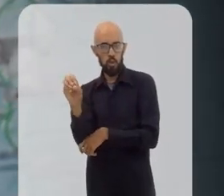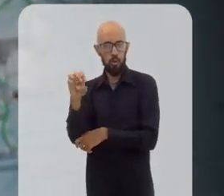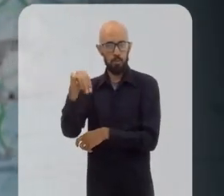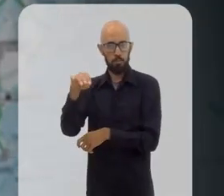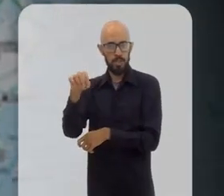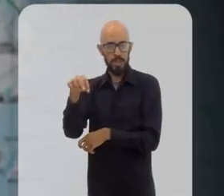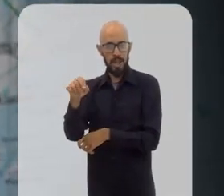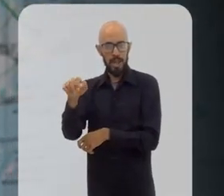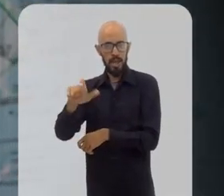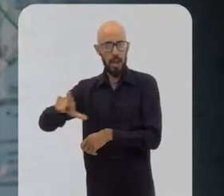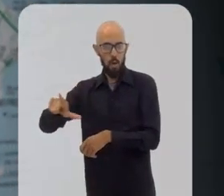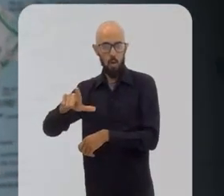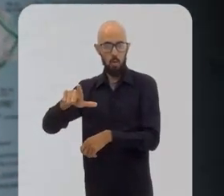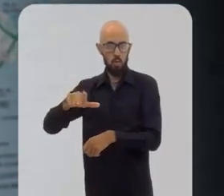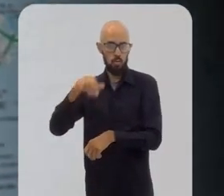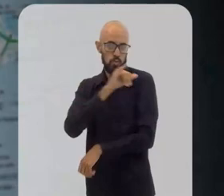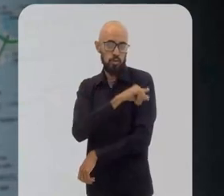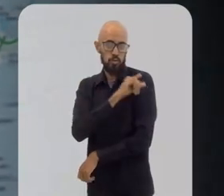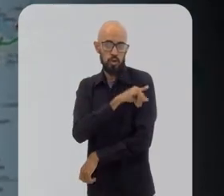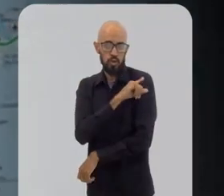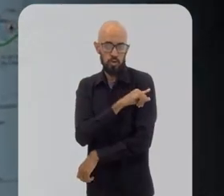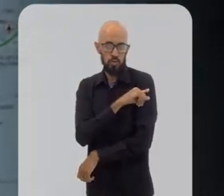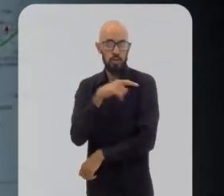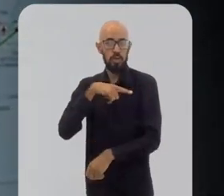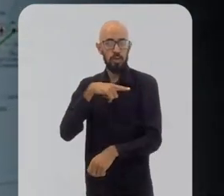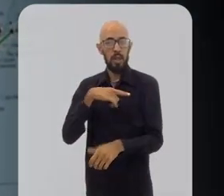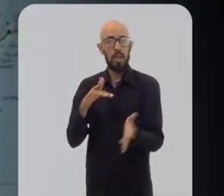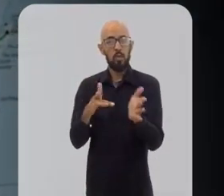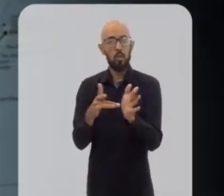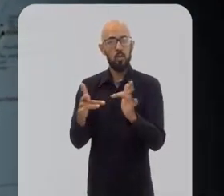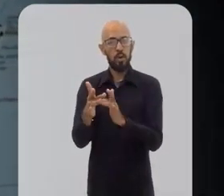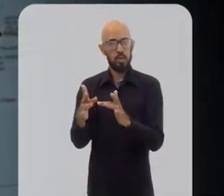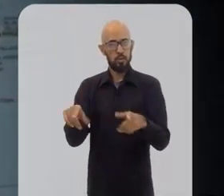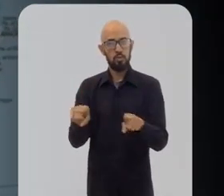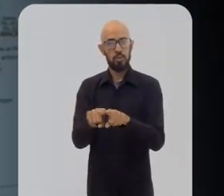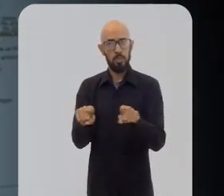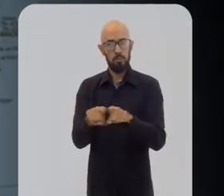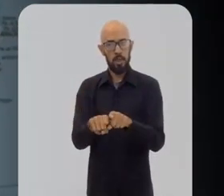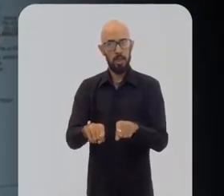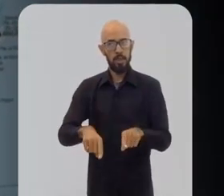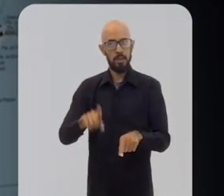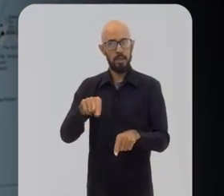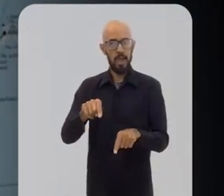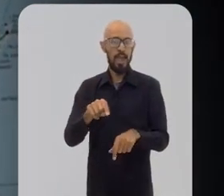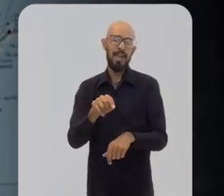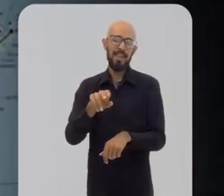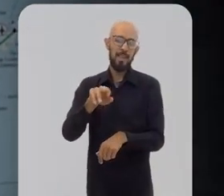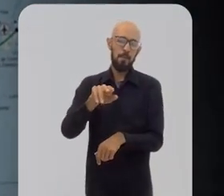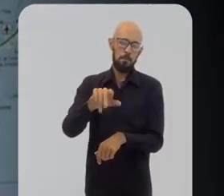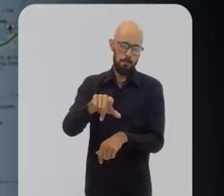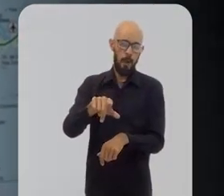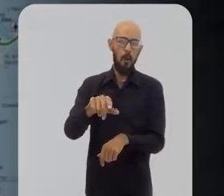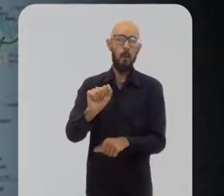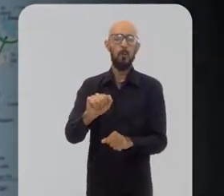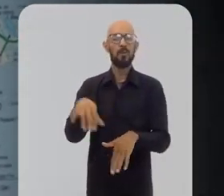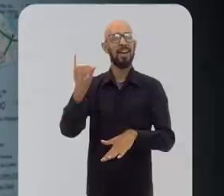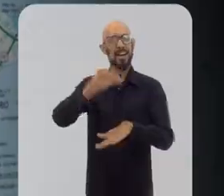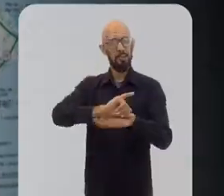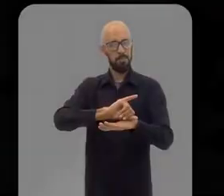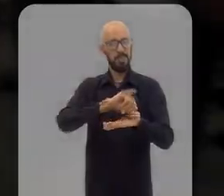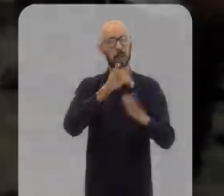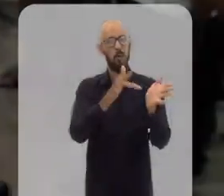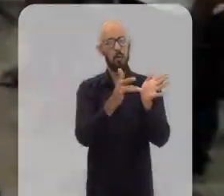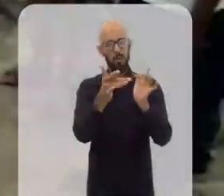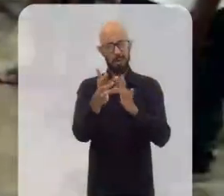de um ponto turístico importante, o Cristo Redentor, considerado irmão do monumento da capital.